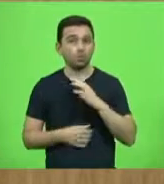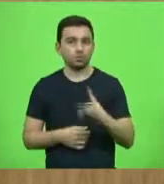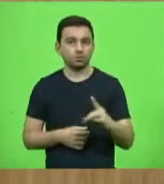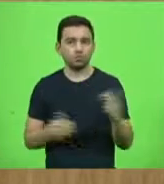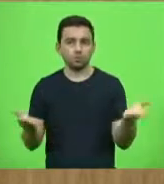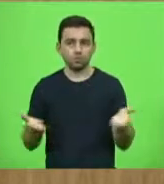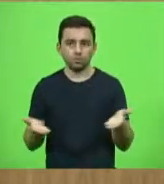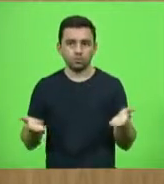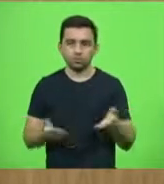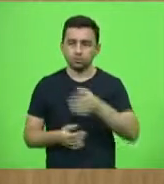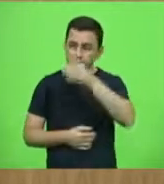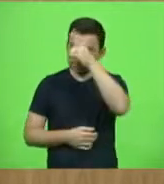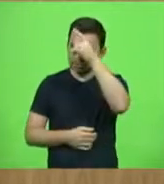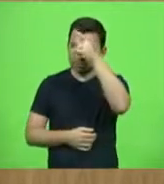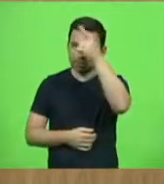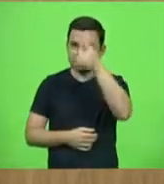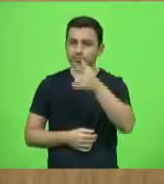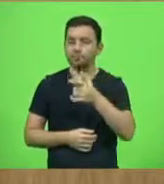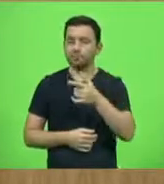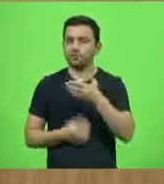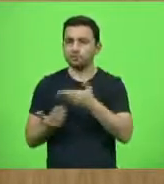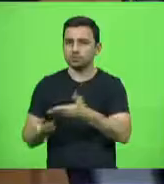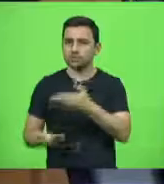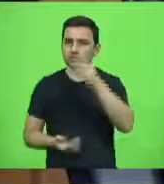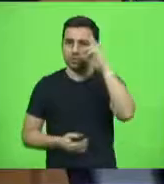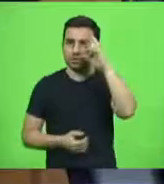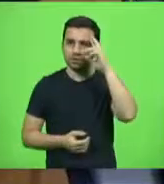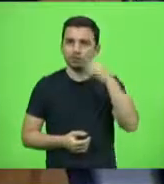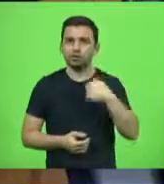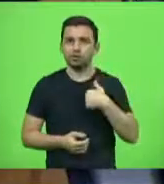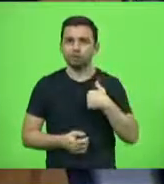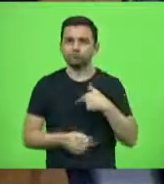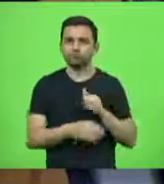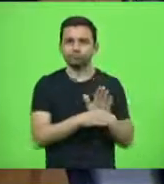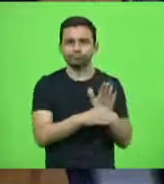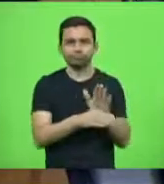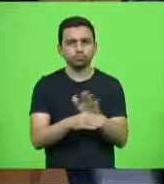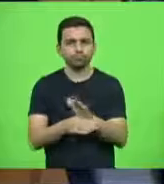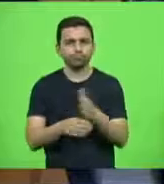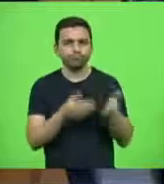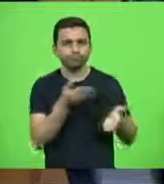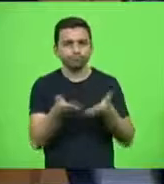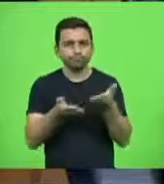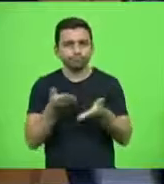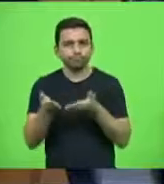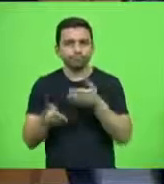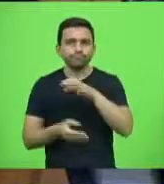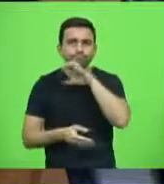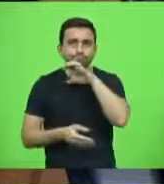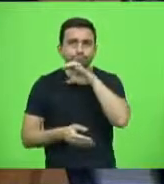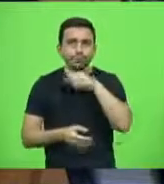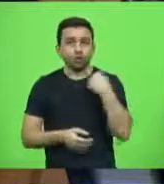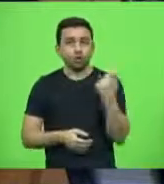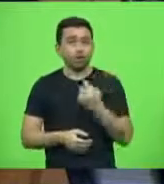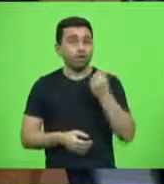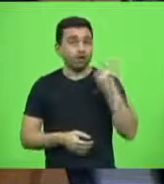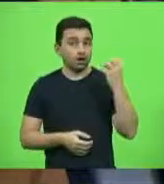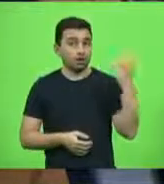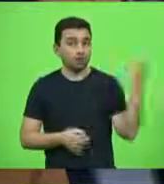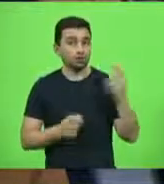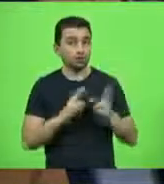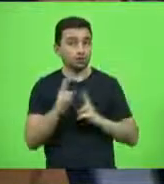Lima, deputado Alba, da Frente Parlamentar de Proteção e Bem-Estar Animal. Quando nós viajamos, nas rodovias, sejam